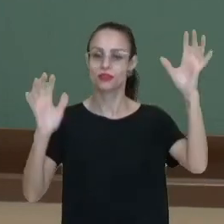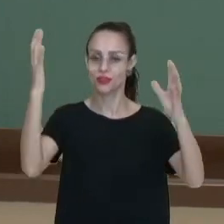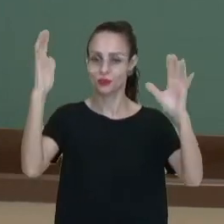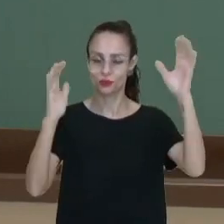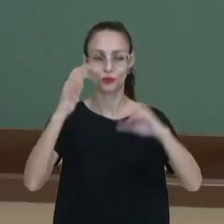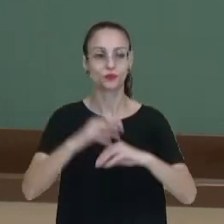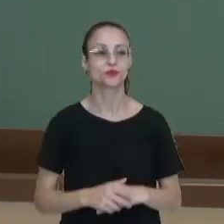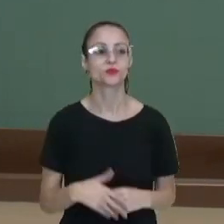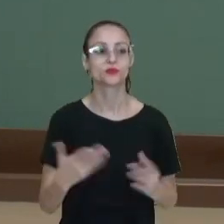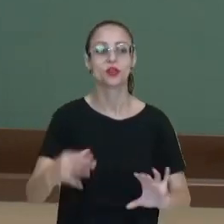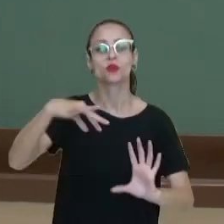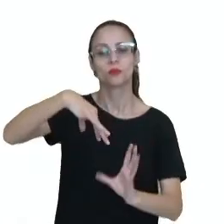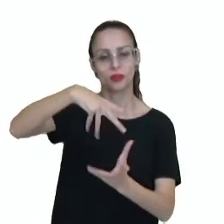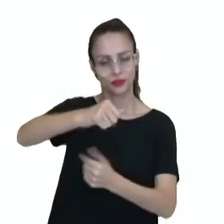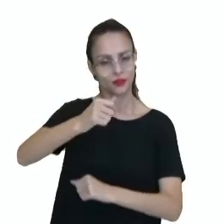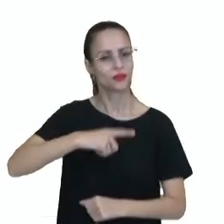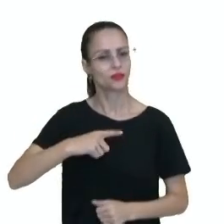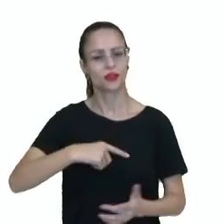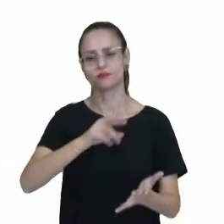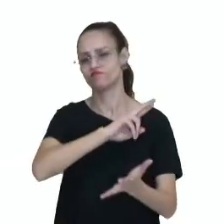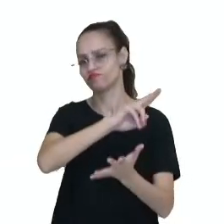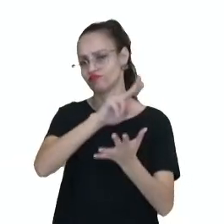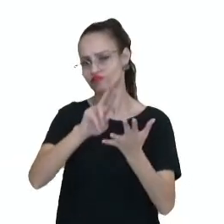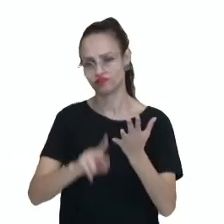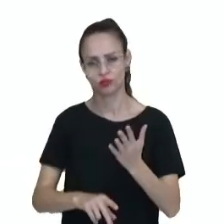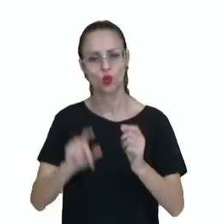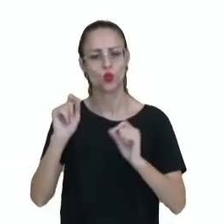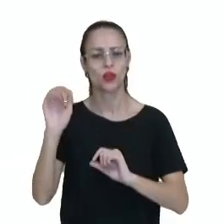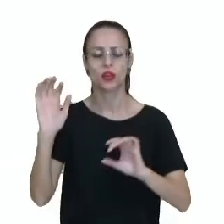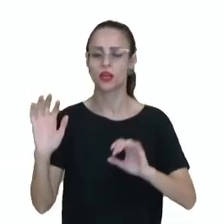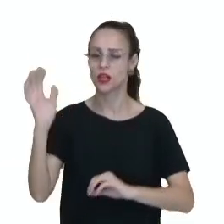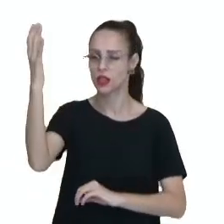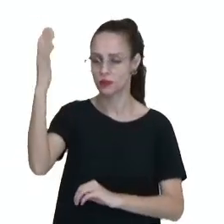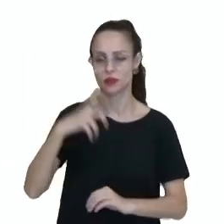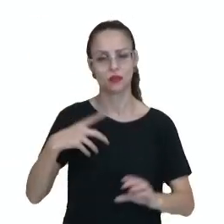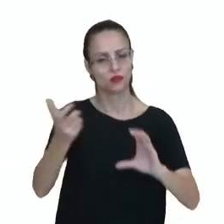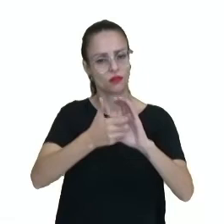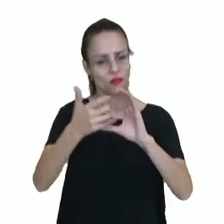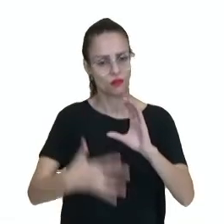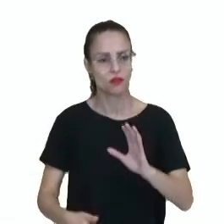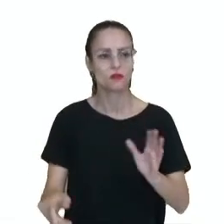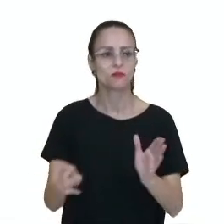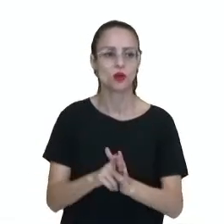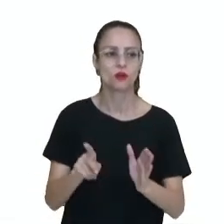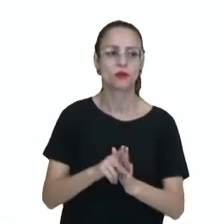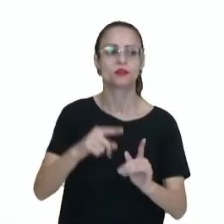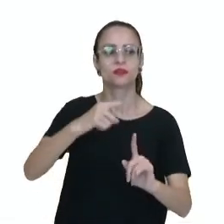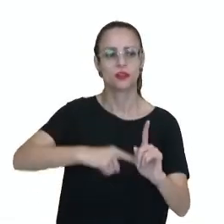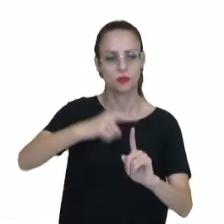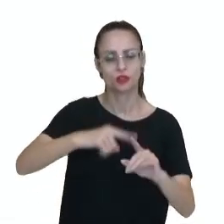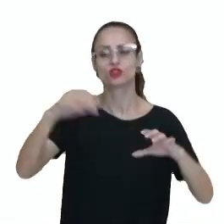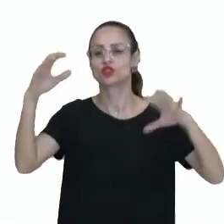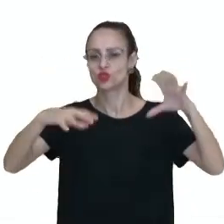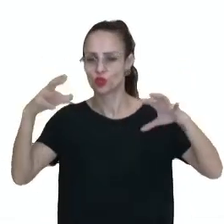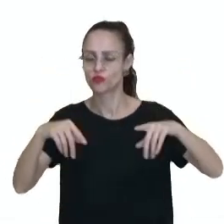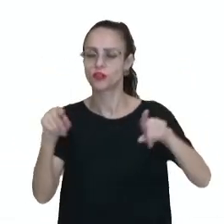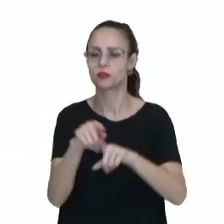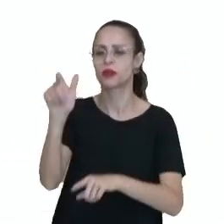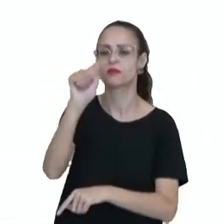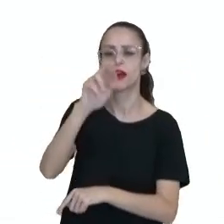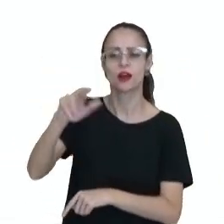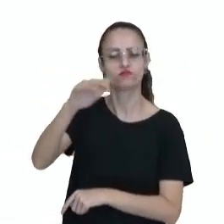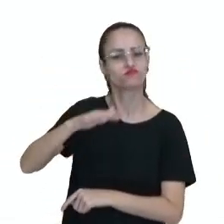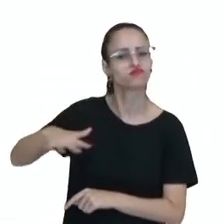Então, no planeta, há diversos padrões climáticos com características próprias de temperatura, de chuvas e de umidade.